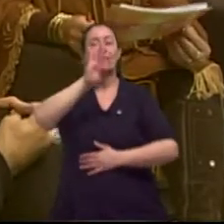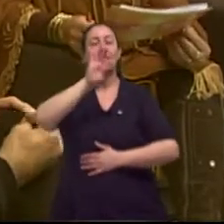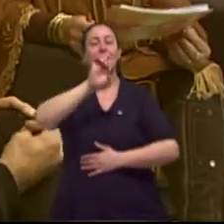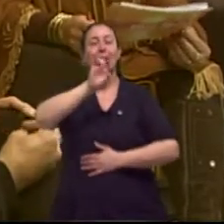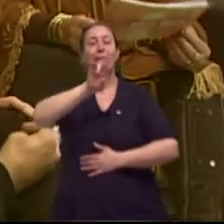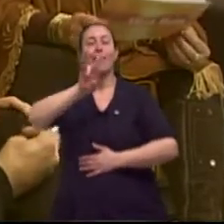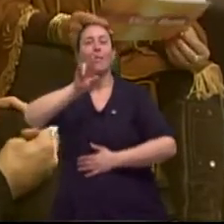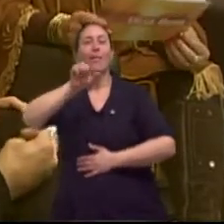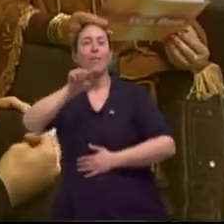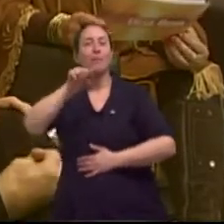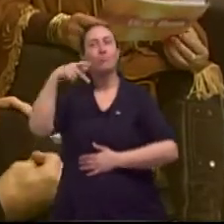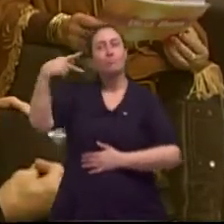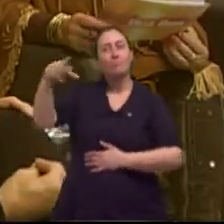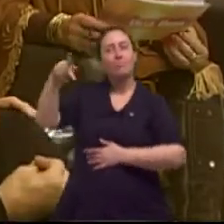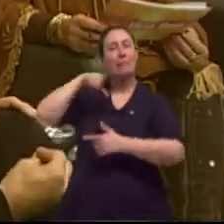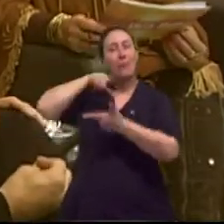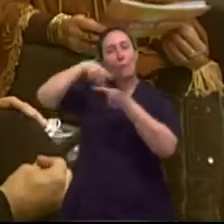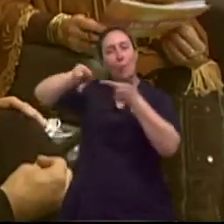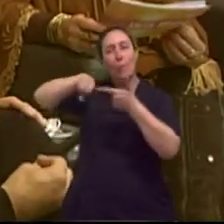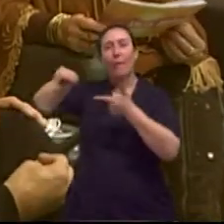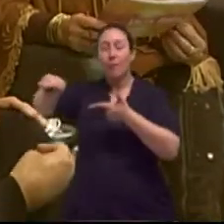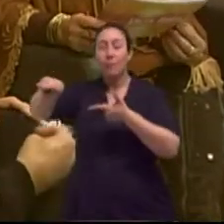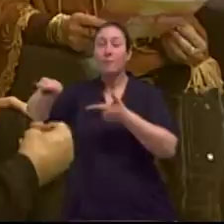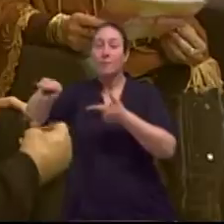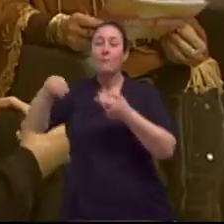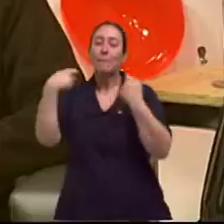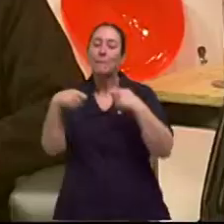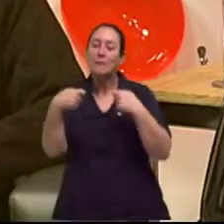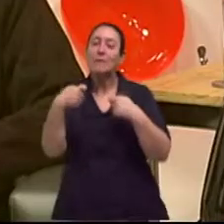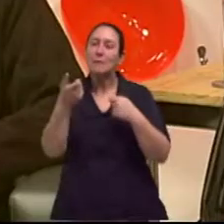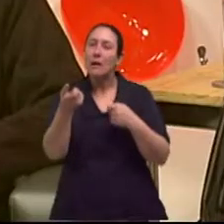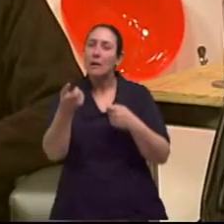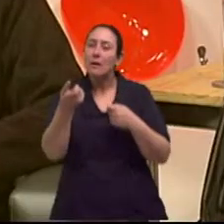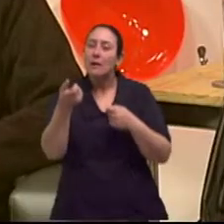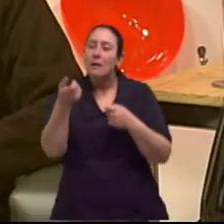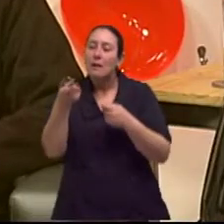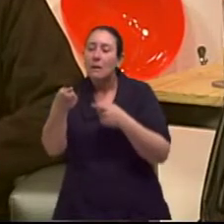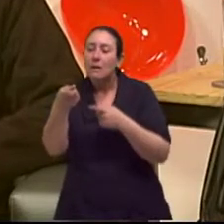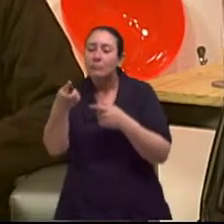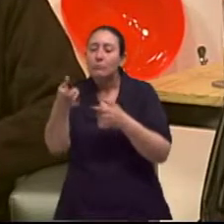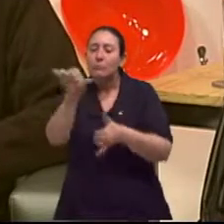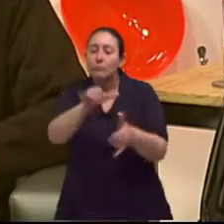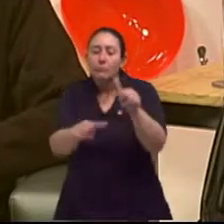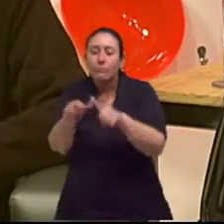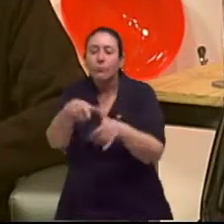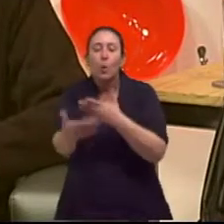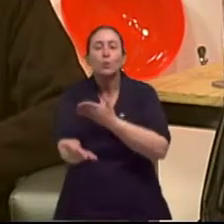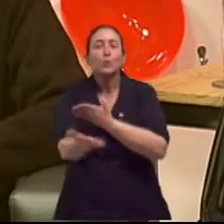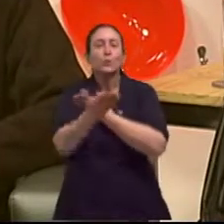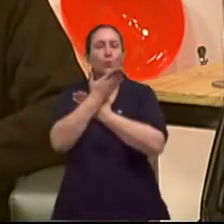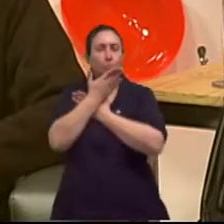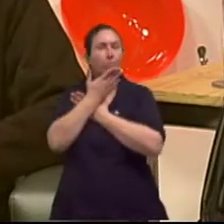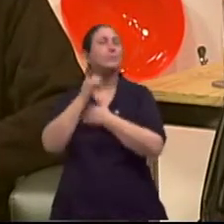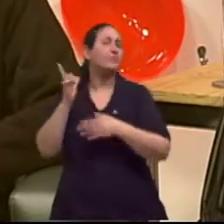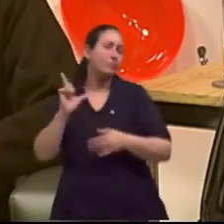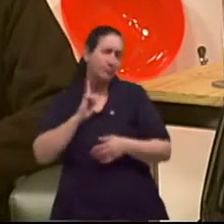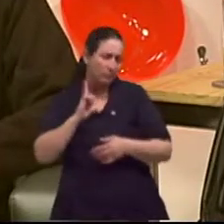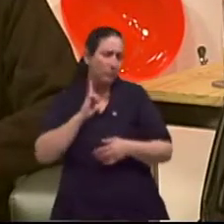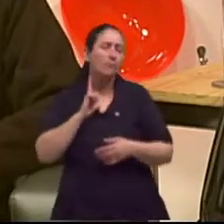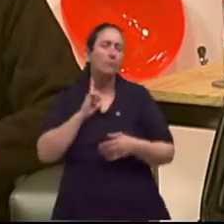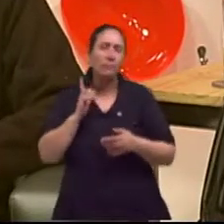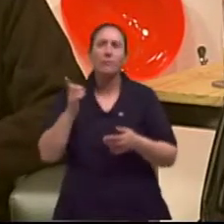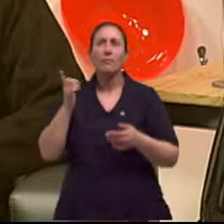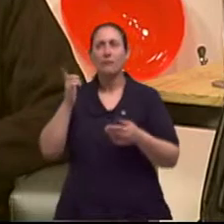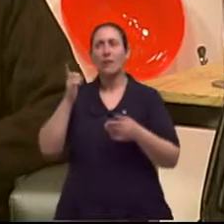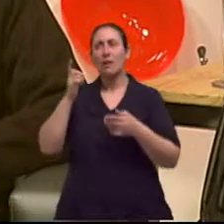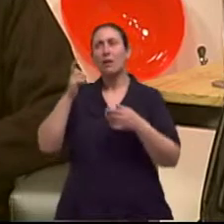Isso. Ah, ok. E não são só esses os sintomas. Então, isso pode trazer outros sintomas na